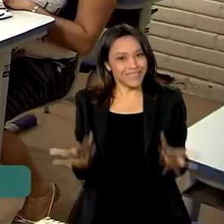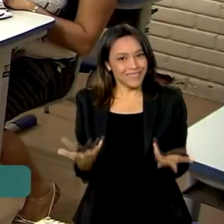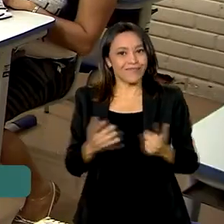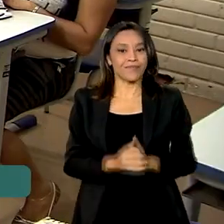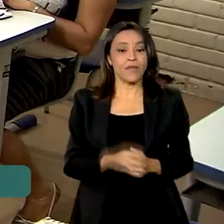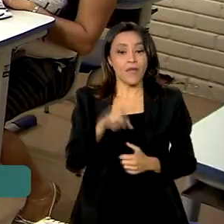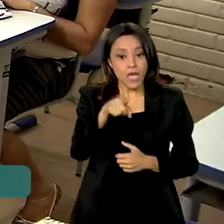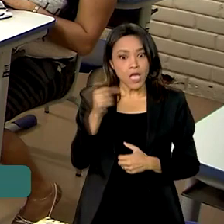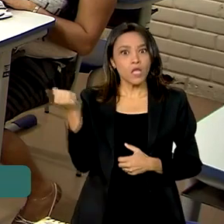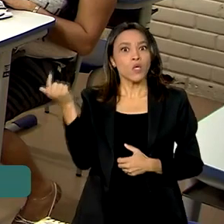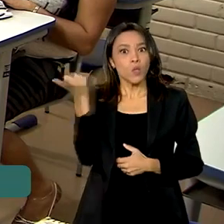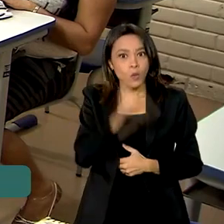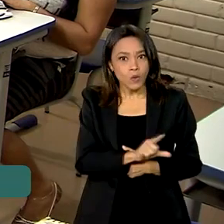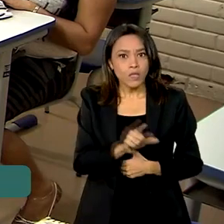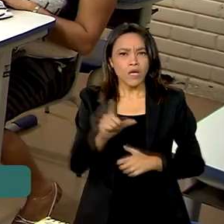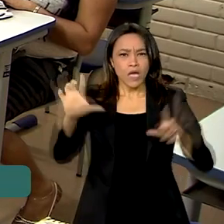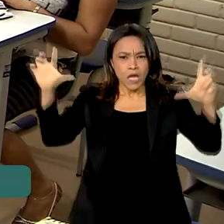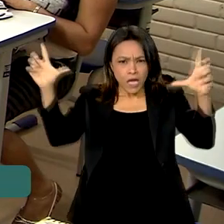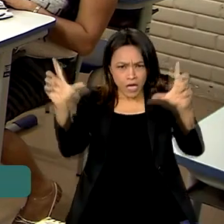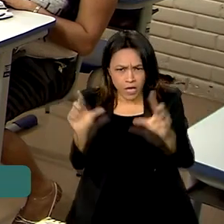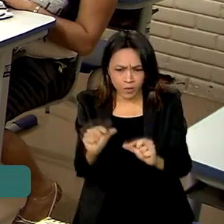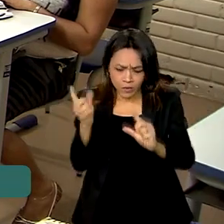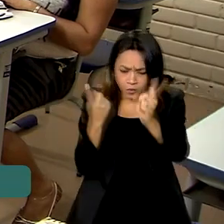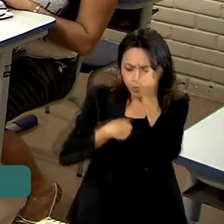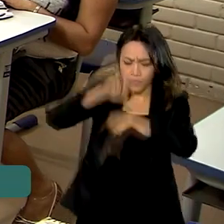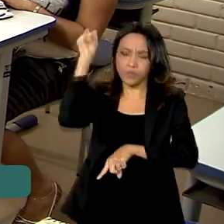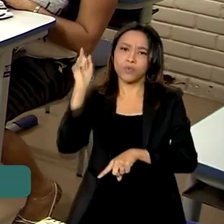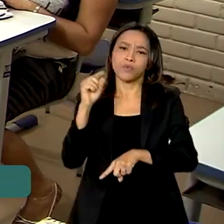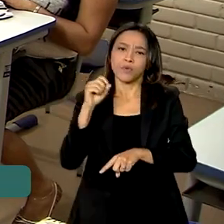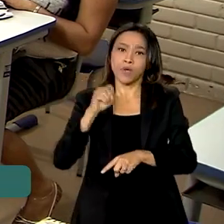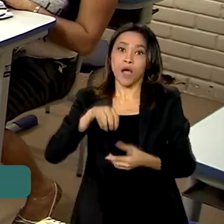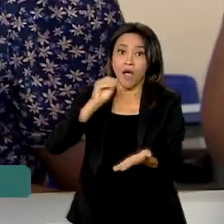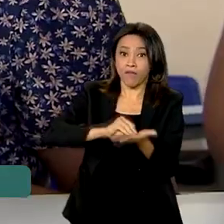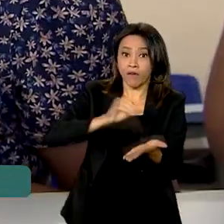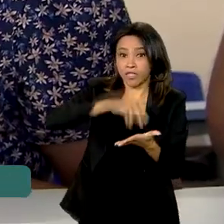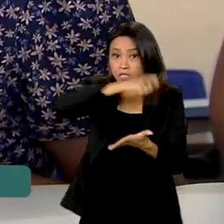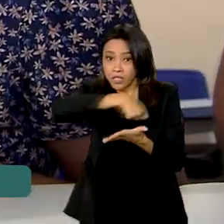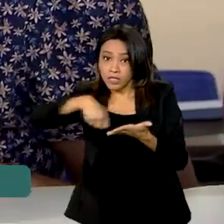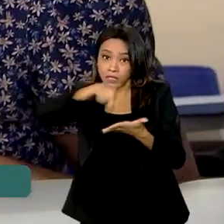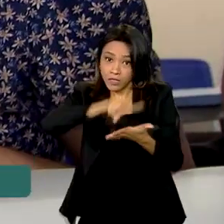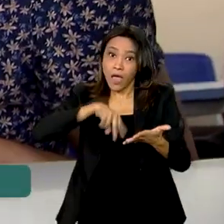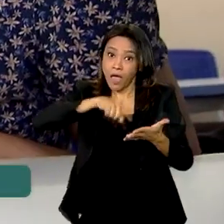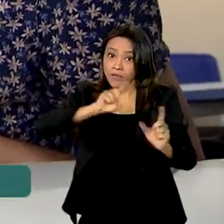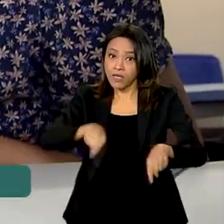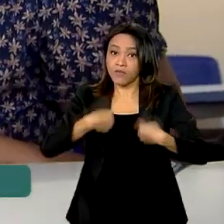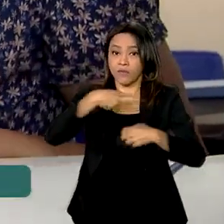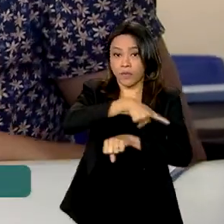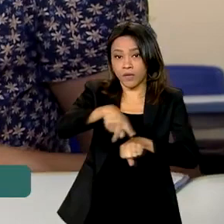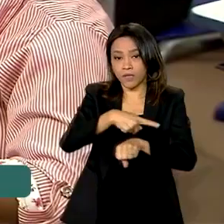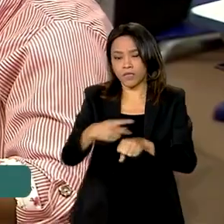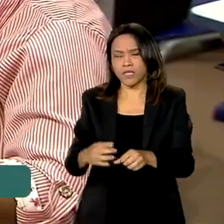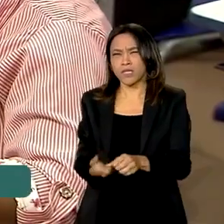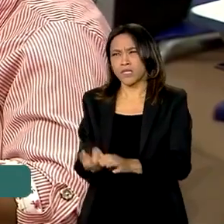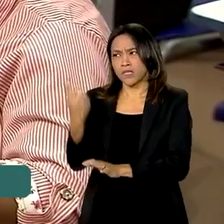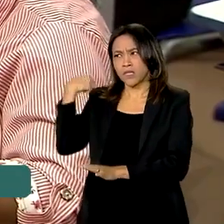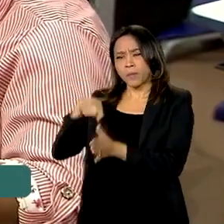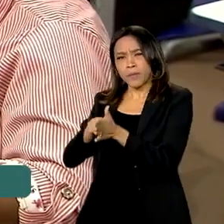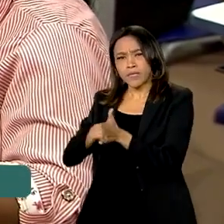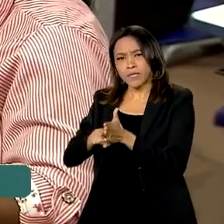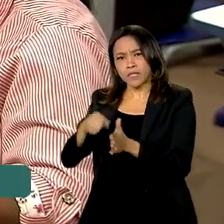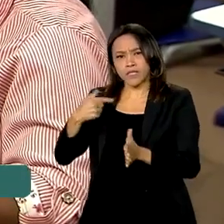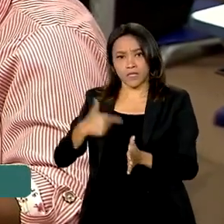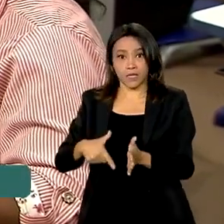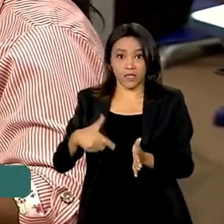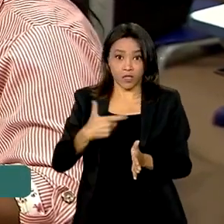superação do analfabetismo ainda é um desafio para o país. De acordo com o Censo de 2022, 7%